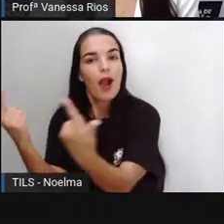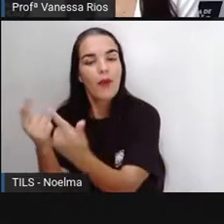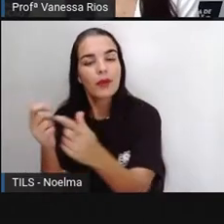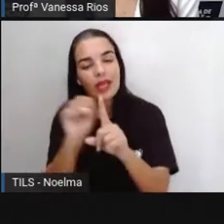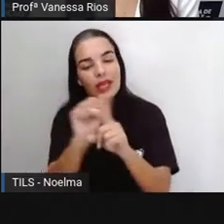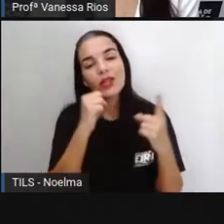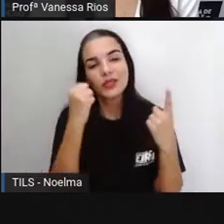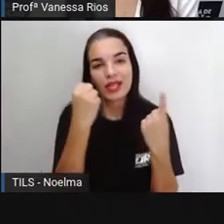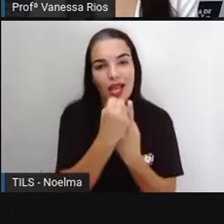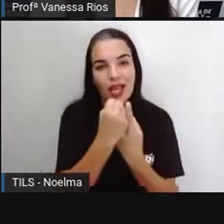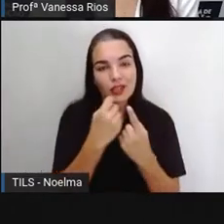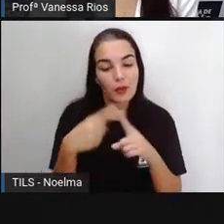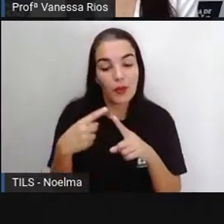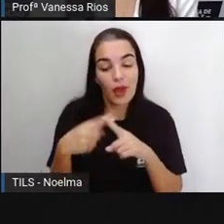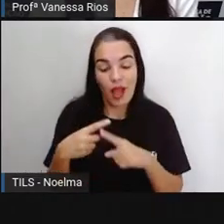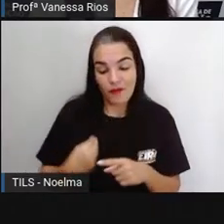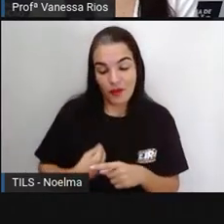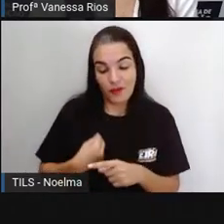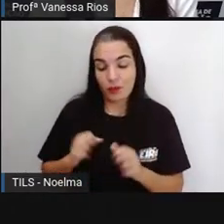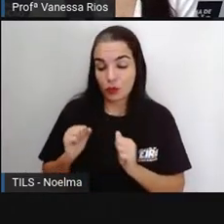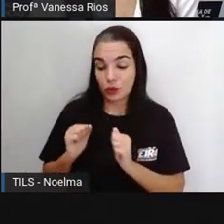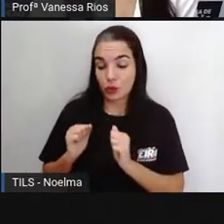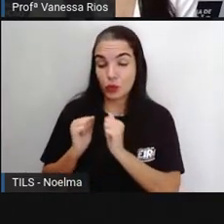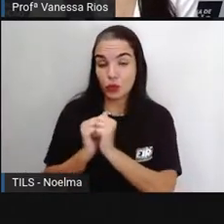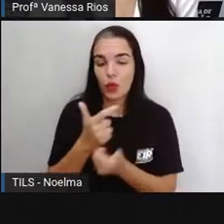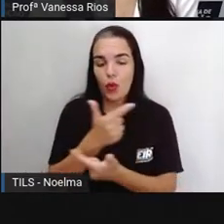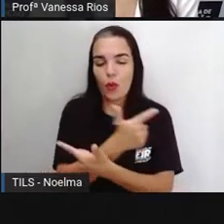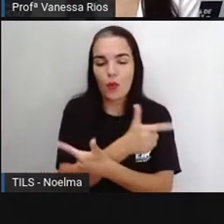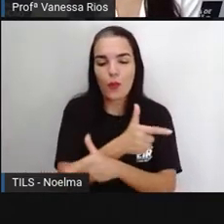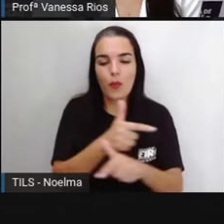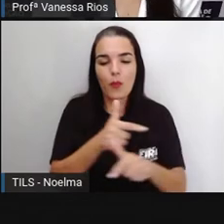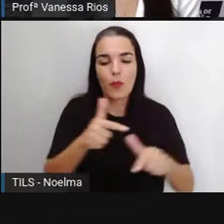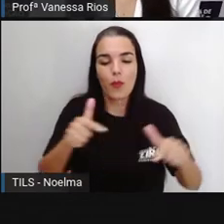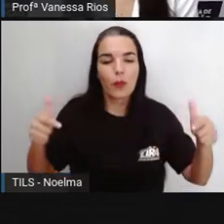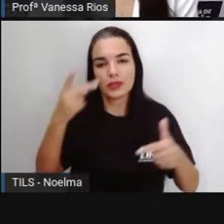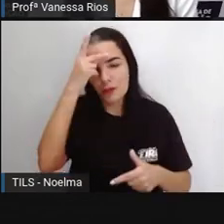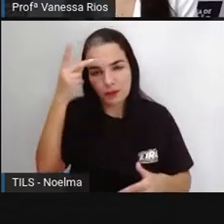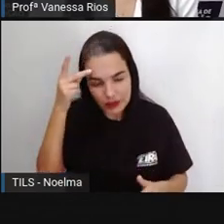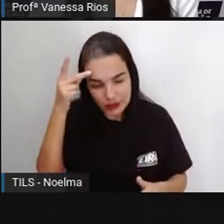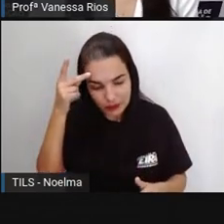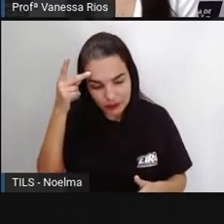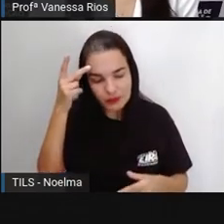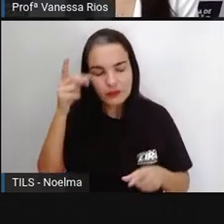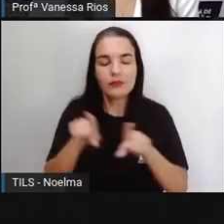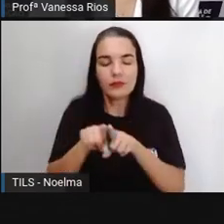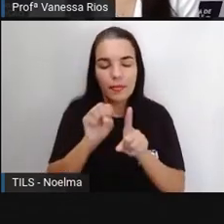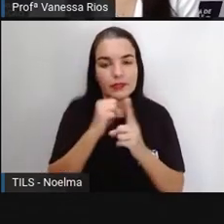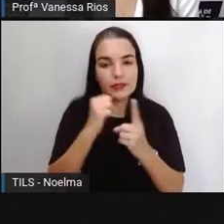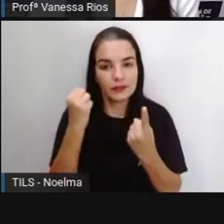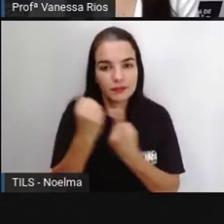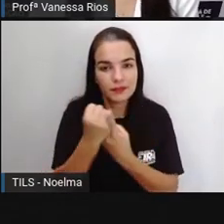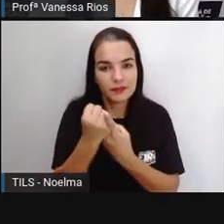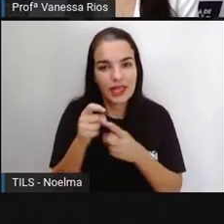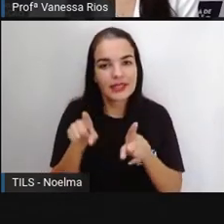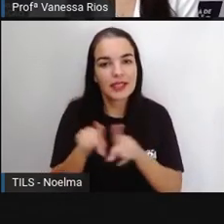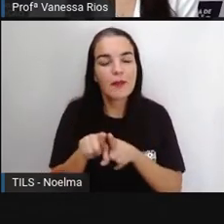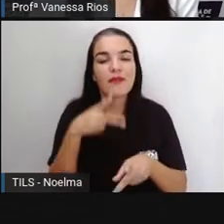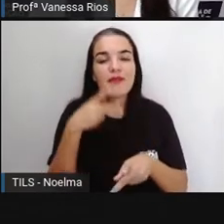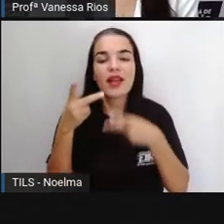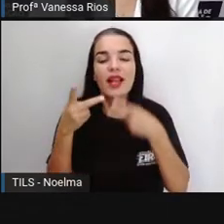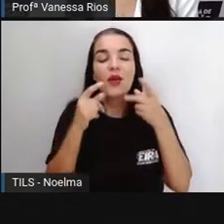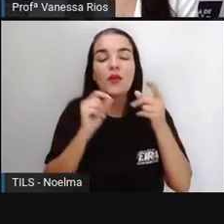rodeado de pessoas e fazemos parte de uma sociedade. E vai falar também dessa relação com os